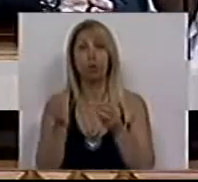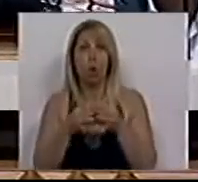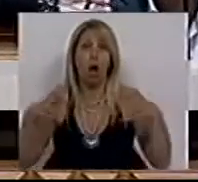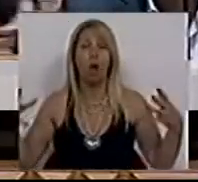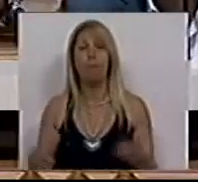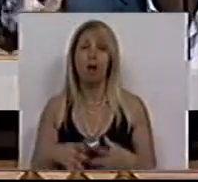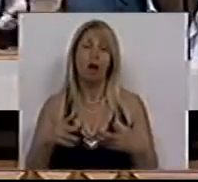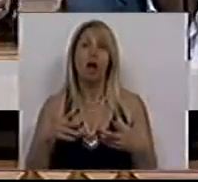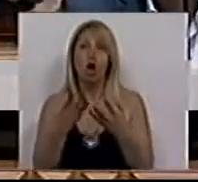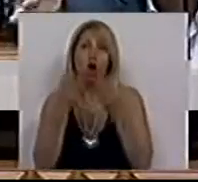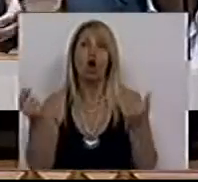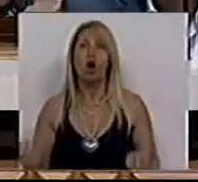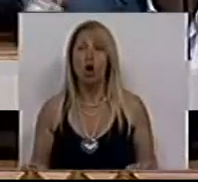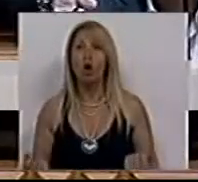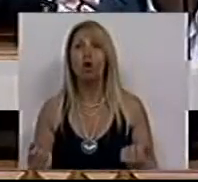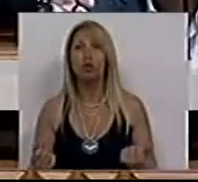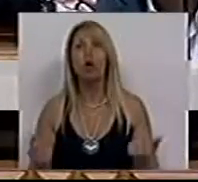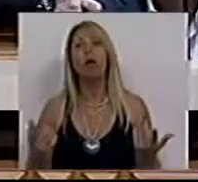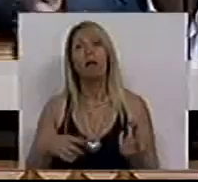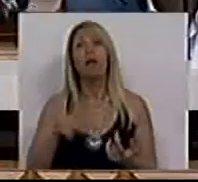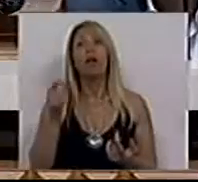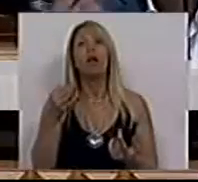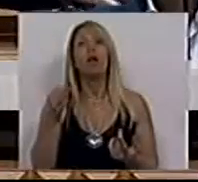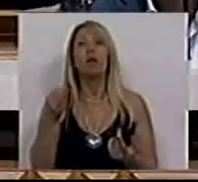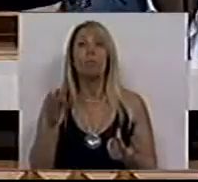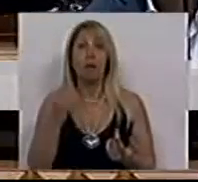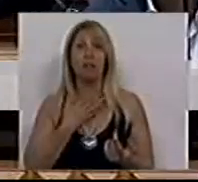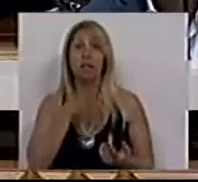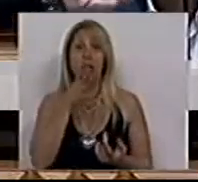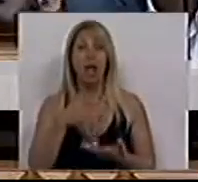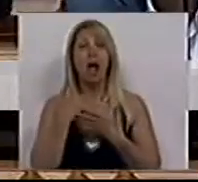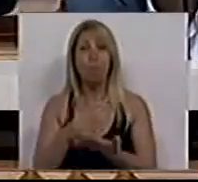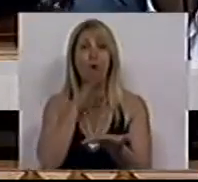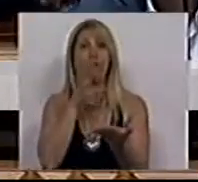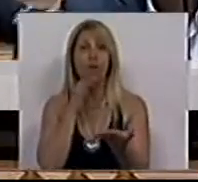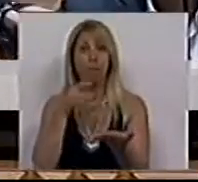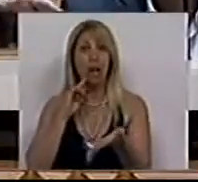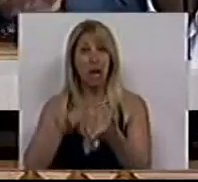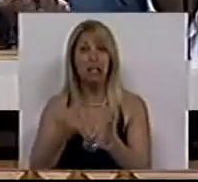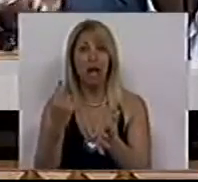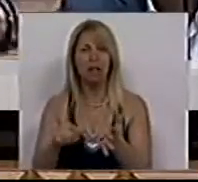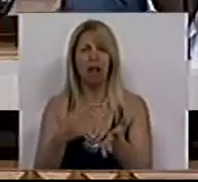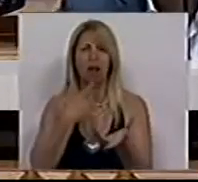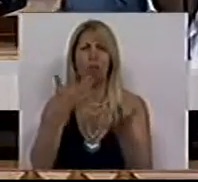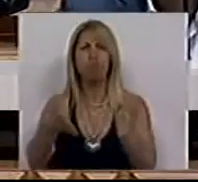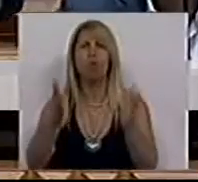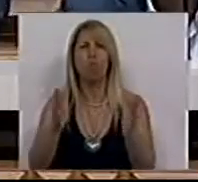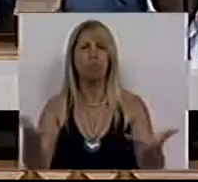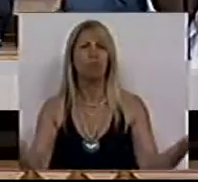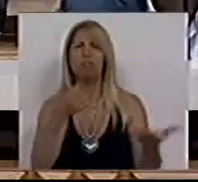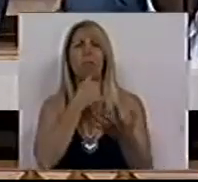basicamente dizer é que apoiar as famílias com mais dificuldades é absolutamente desnecessário, é uma medida completamente gratuita. Bom,